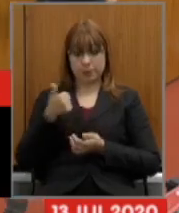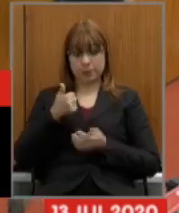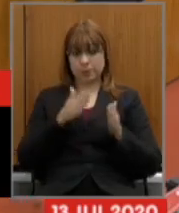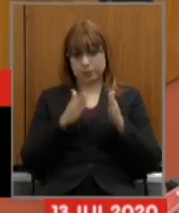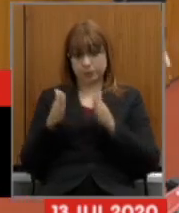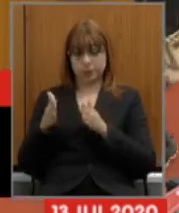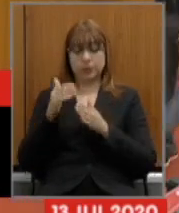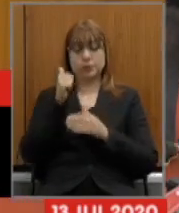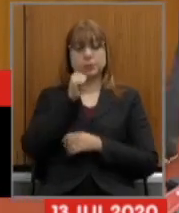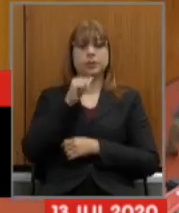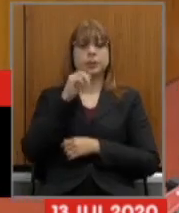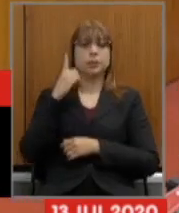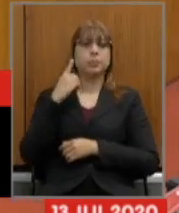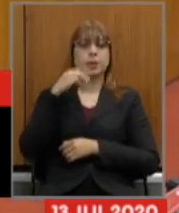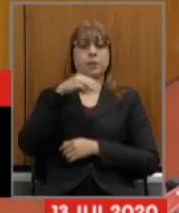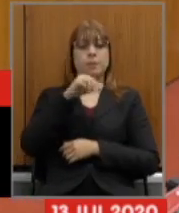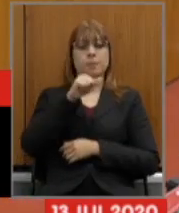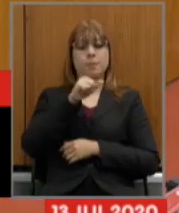deputada Marília